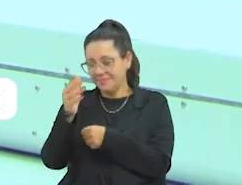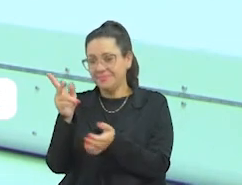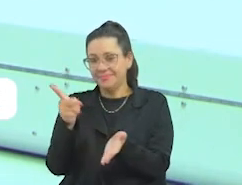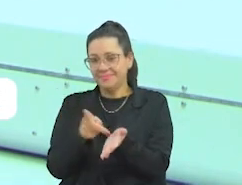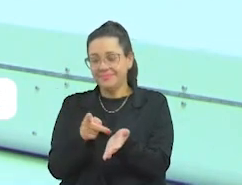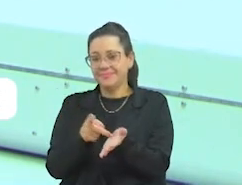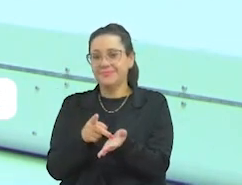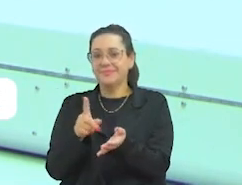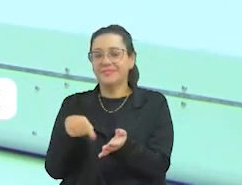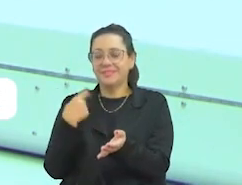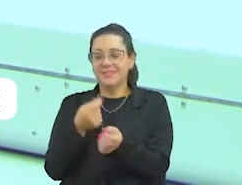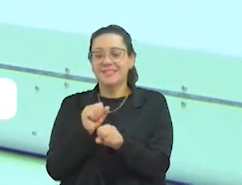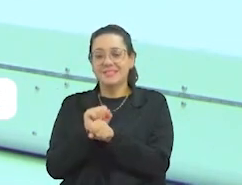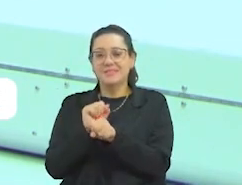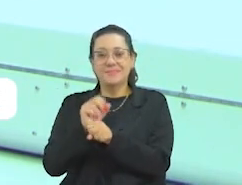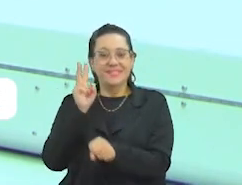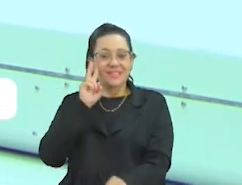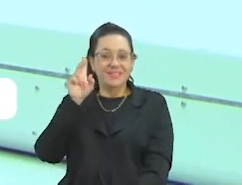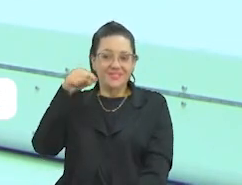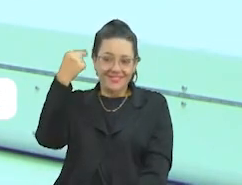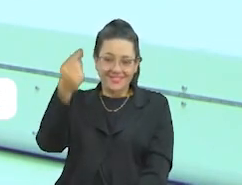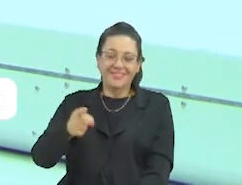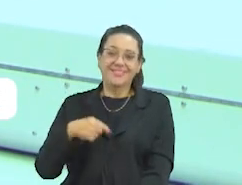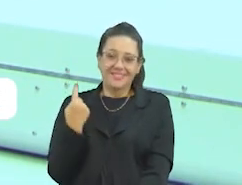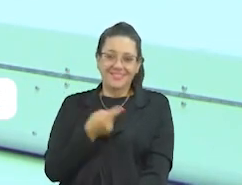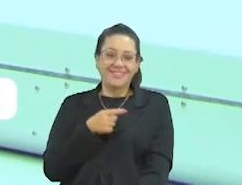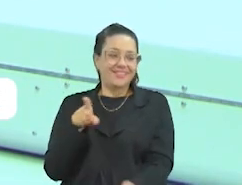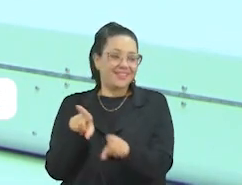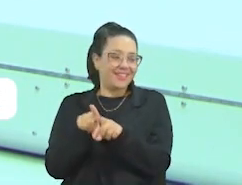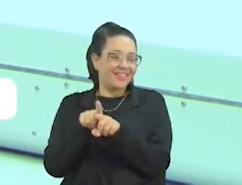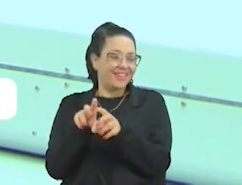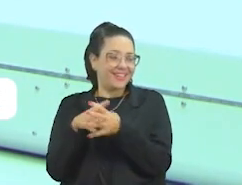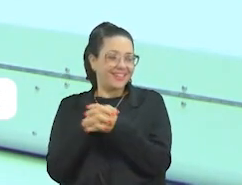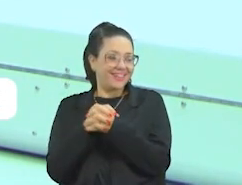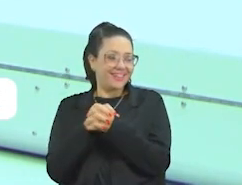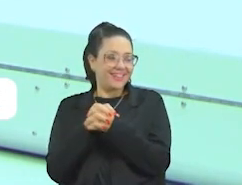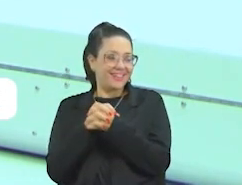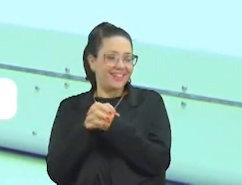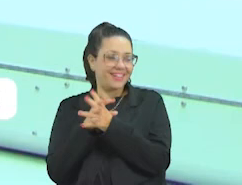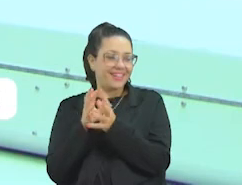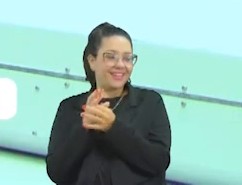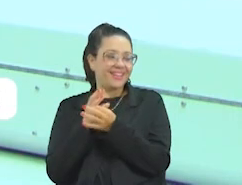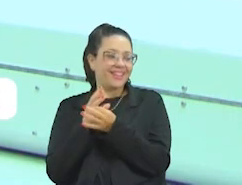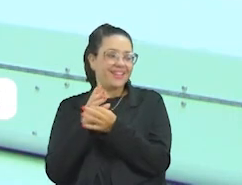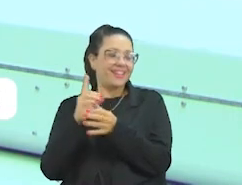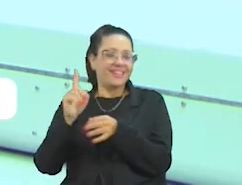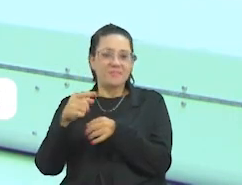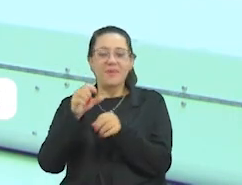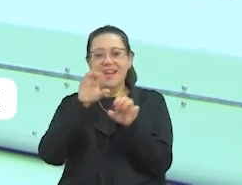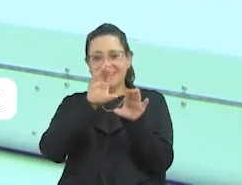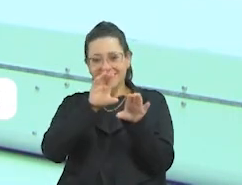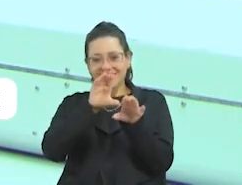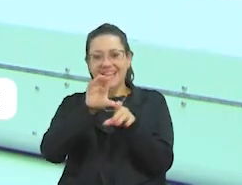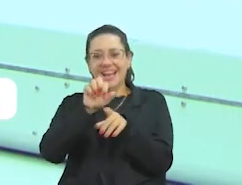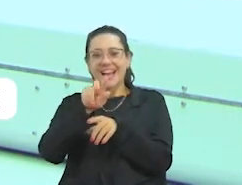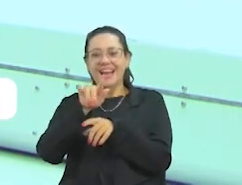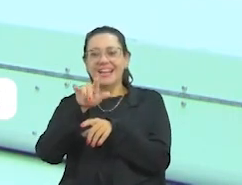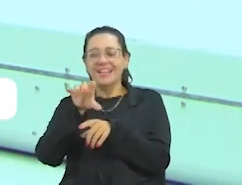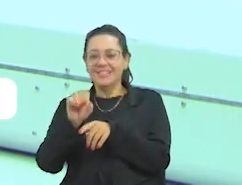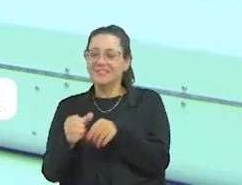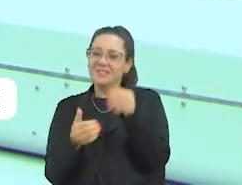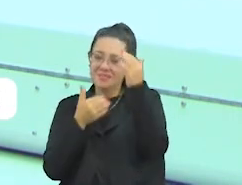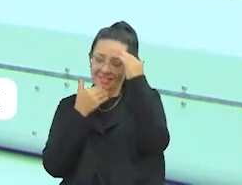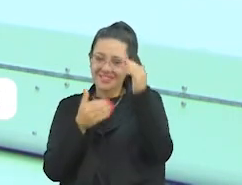semana que vem, a gente espera mais um vereador aqui. Sim, na ordem alfabética, acho que é o Carlinhos, na próxima, estará aqui presente. Obrigada